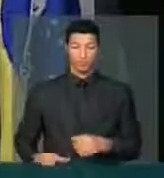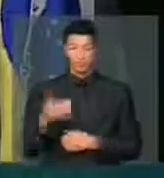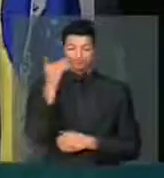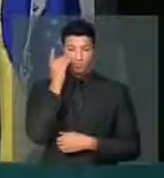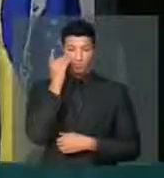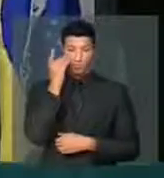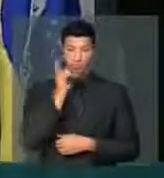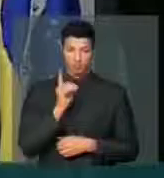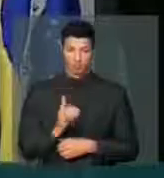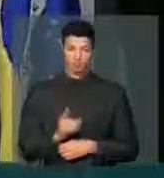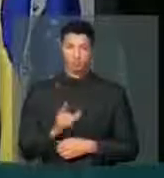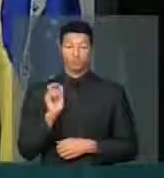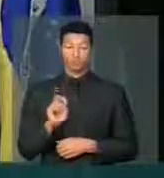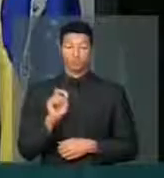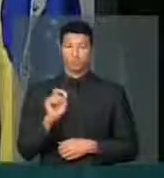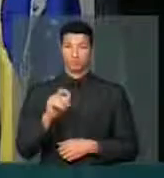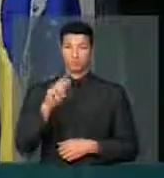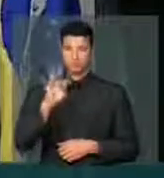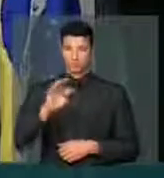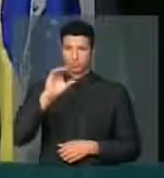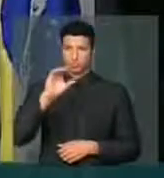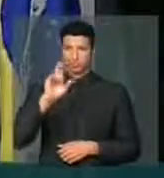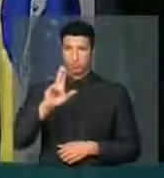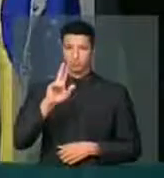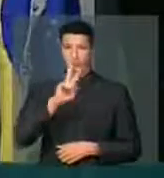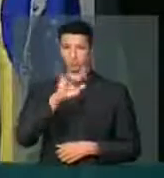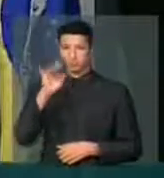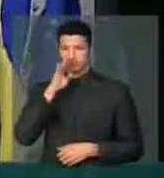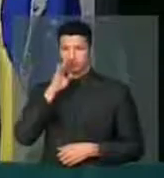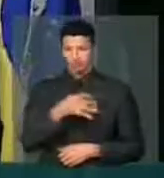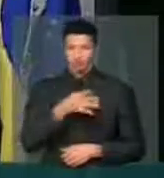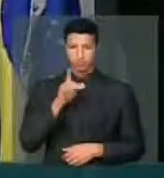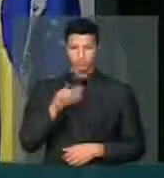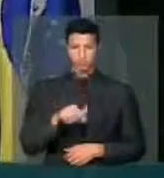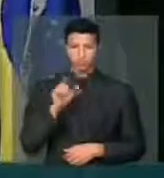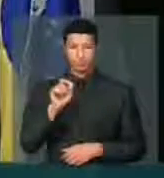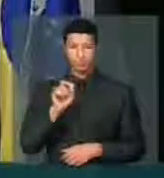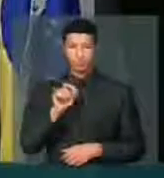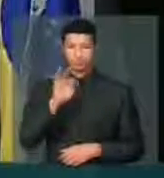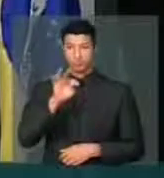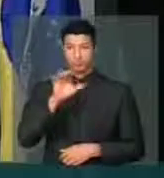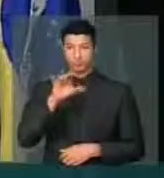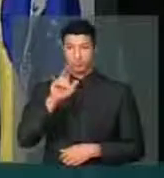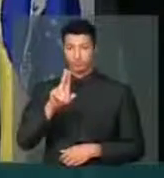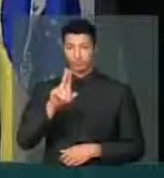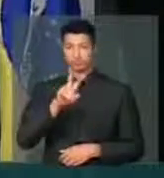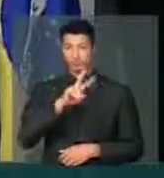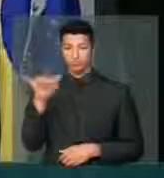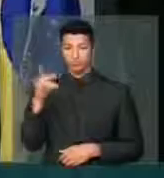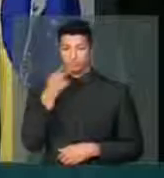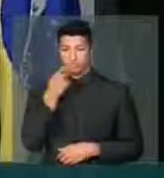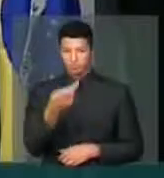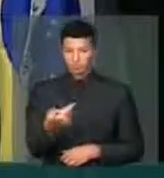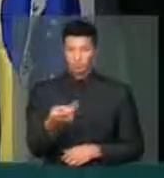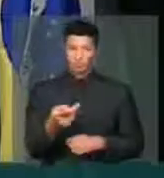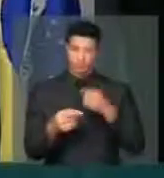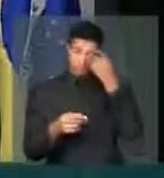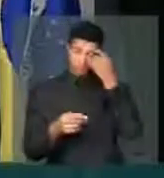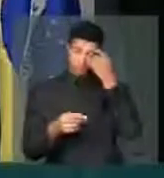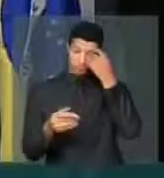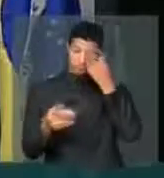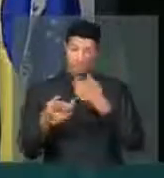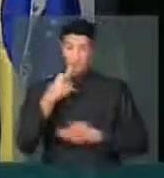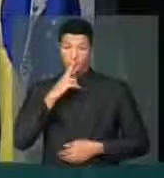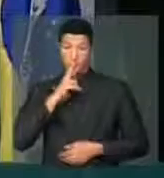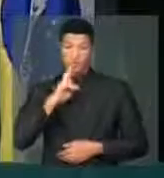Dilma. O que o TCU vai julgar, o que o TCU vai dizer em